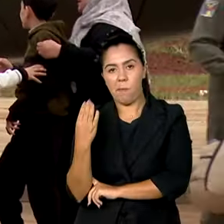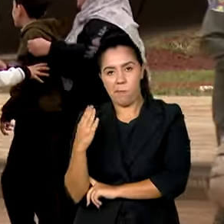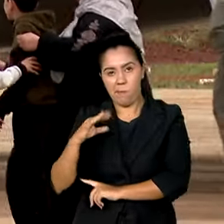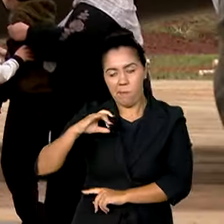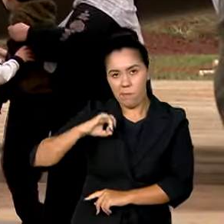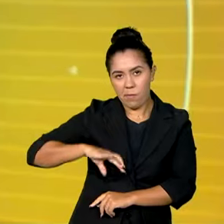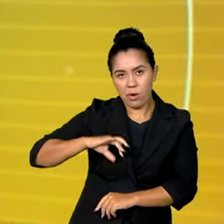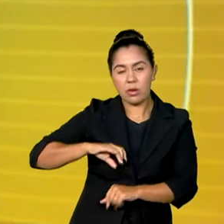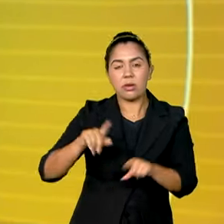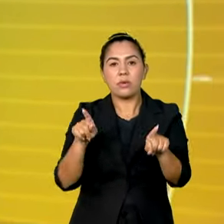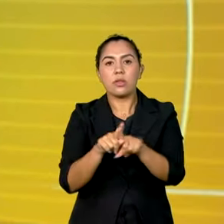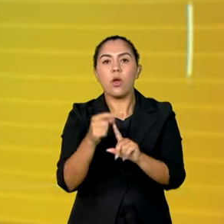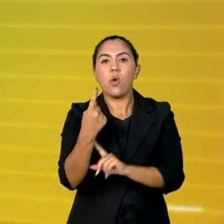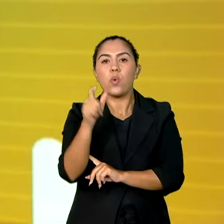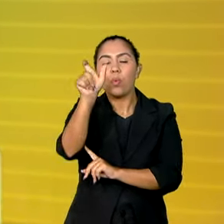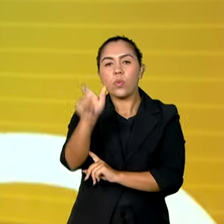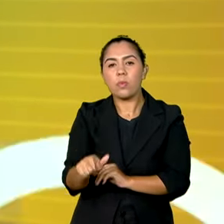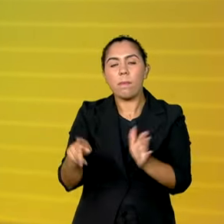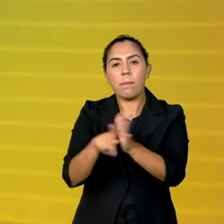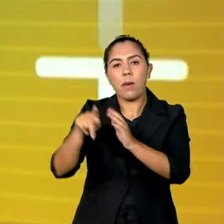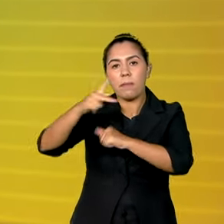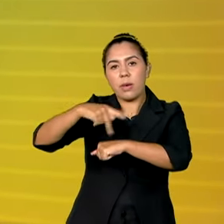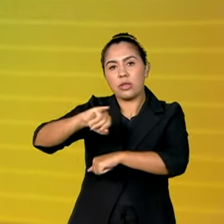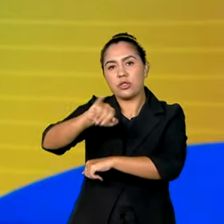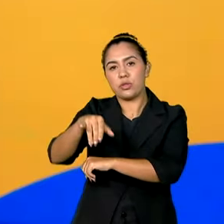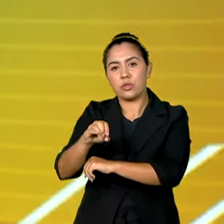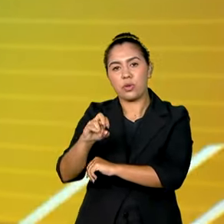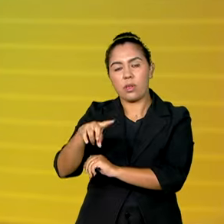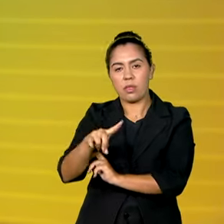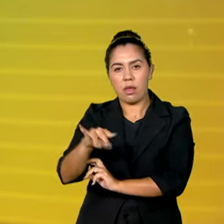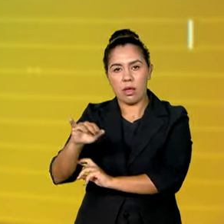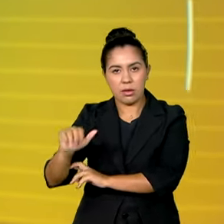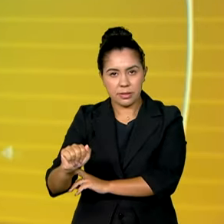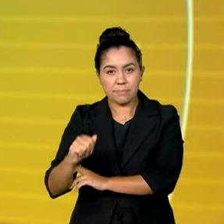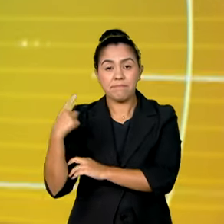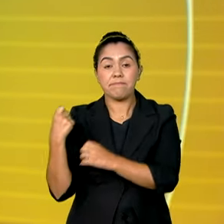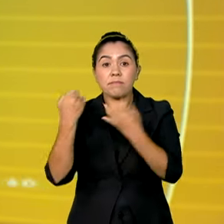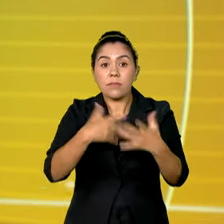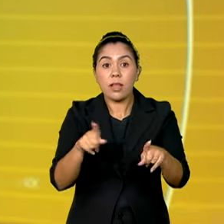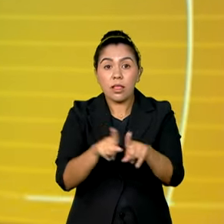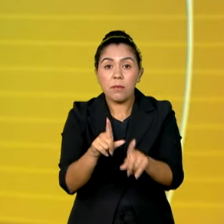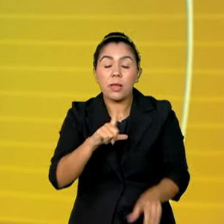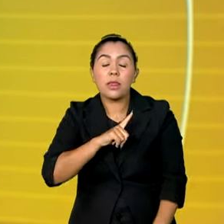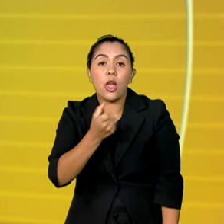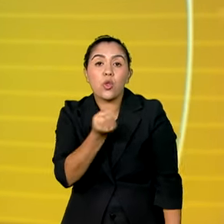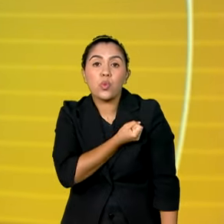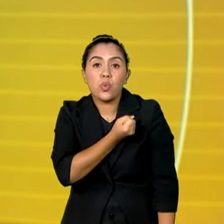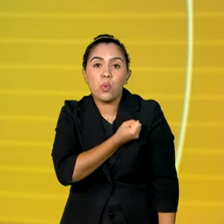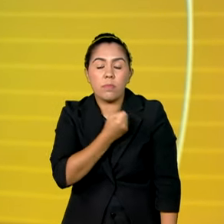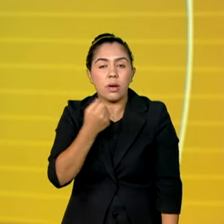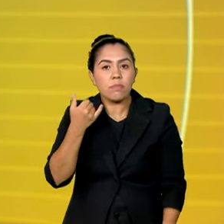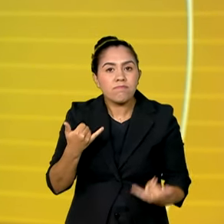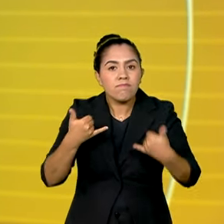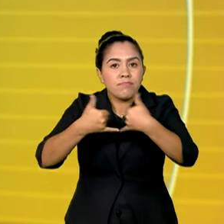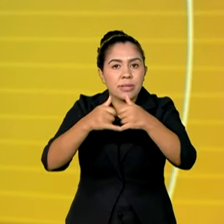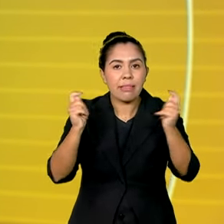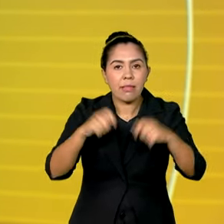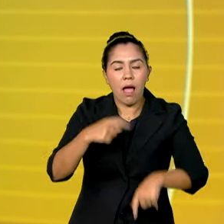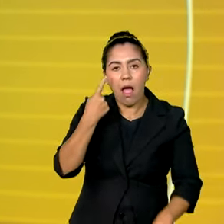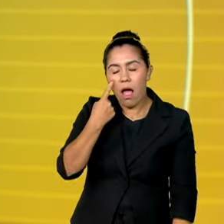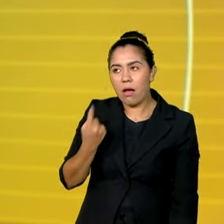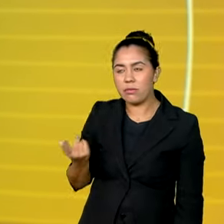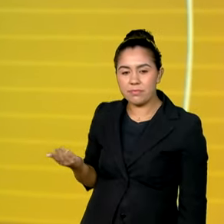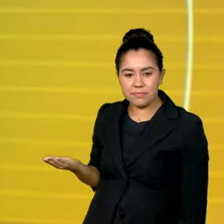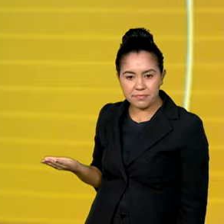jordaniano. E olha, o Itamaraty disponibilizou o telefone de plantão 961-70-108